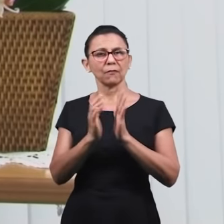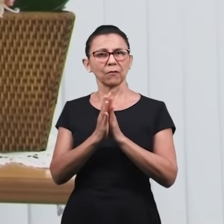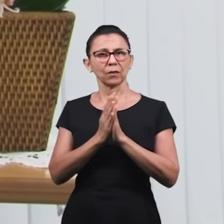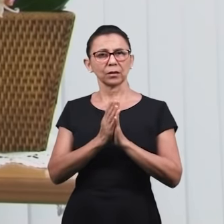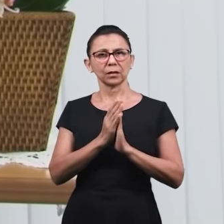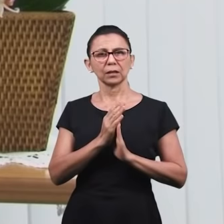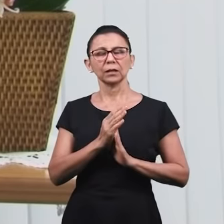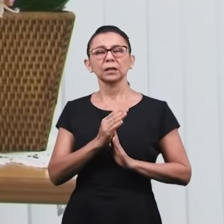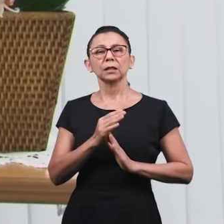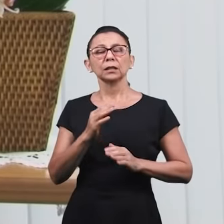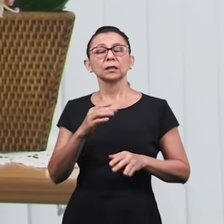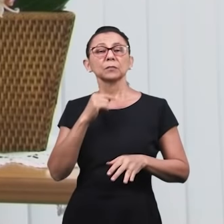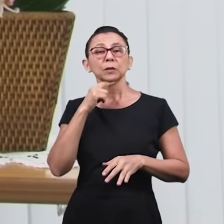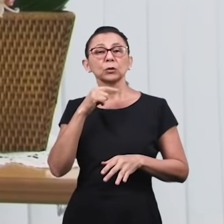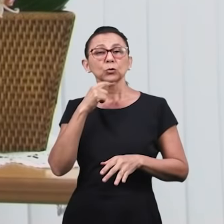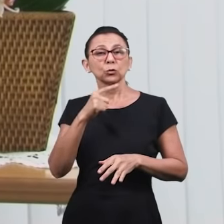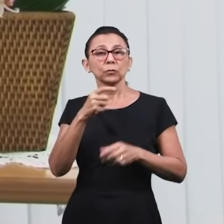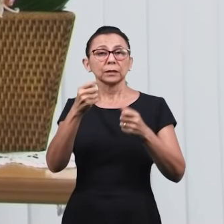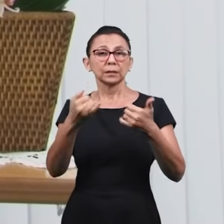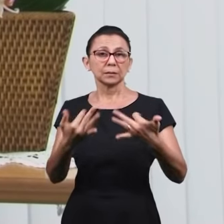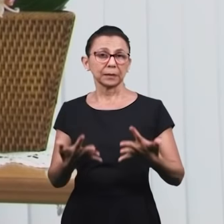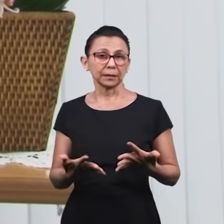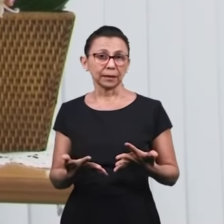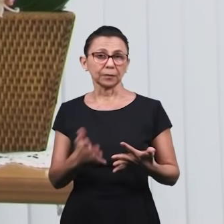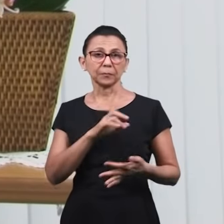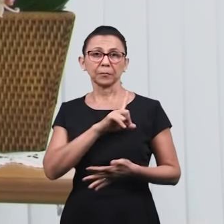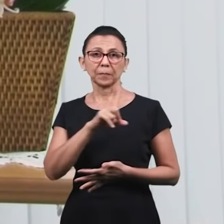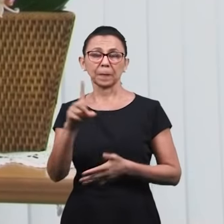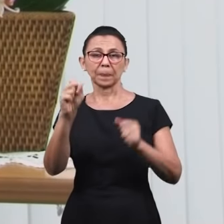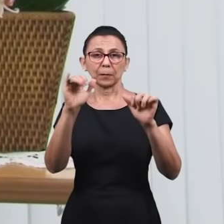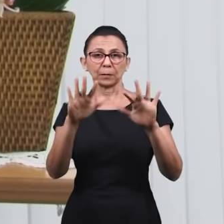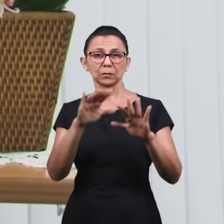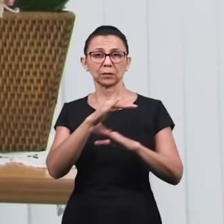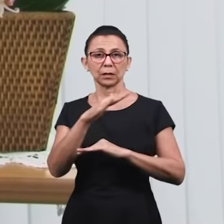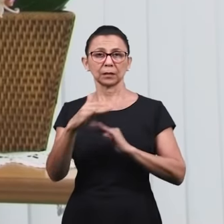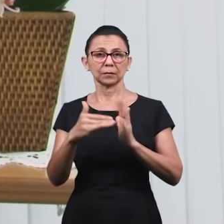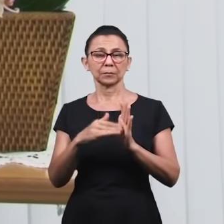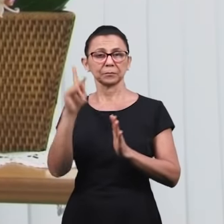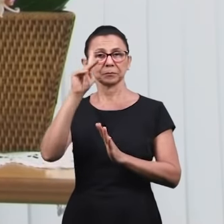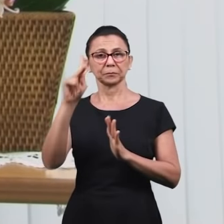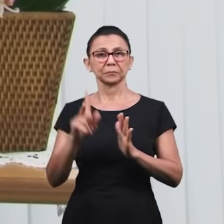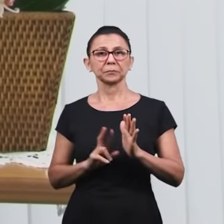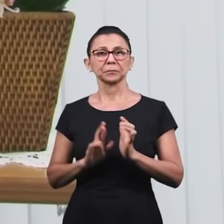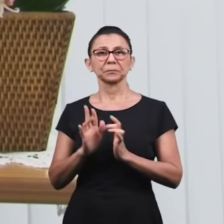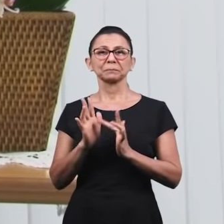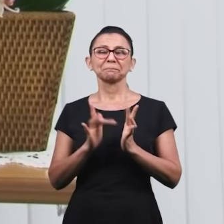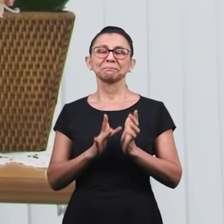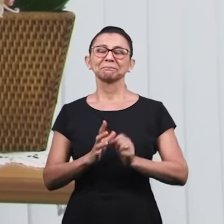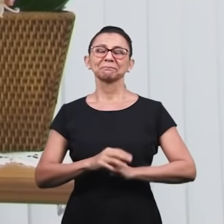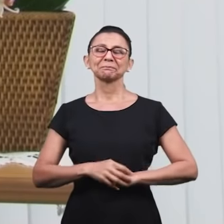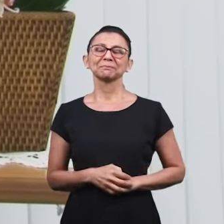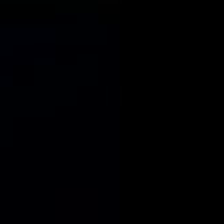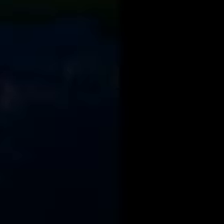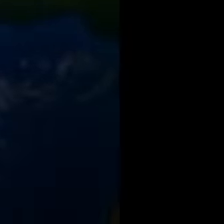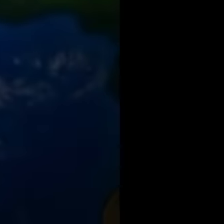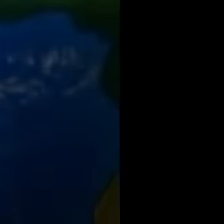tirar qualquer dúvida que você necessite. Que o Senhor te abençoe, que o Senhor abençoe a todos. A paz do Senhor Jesus.